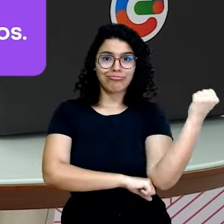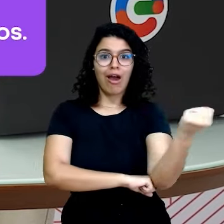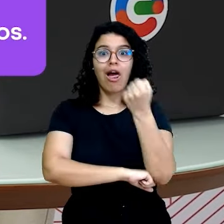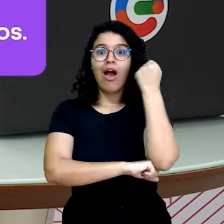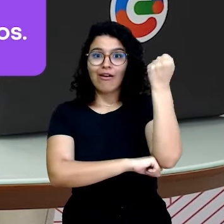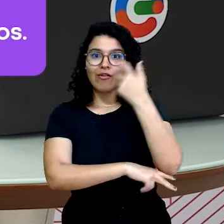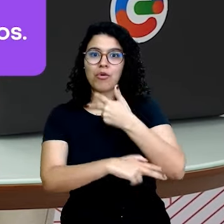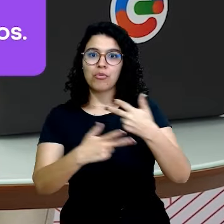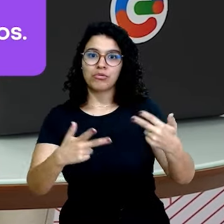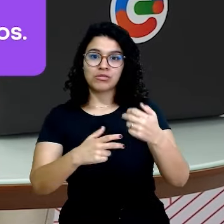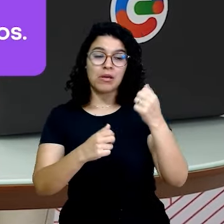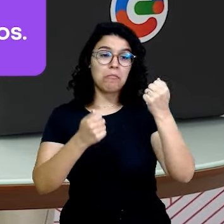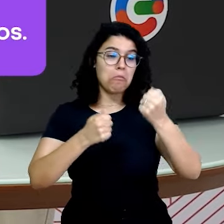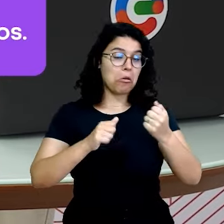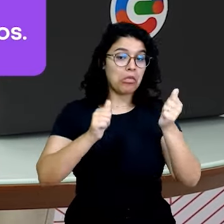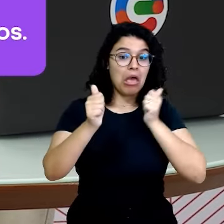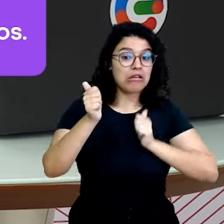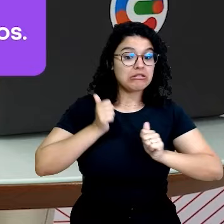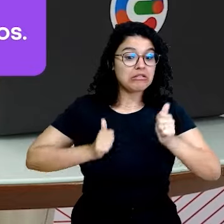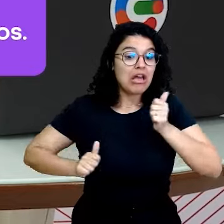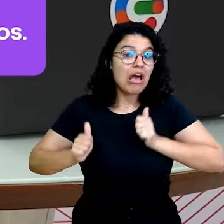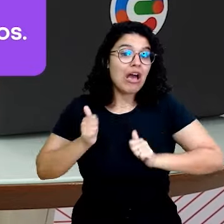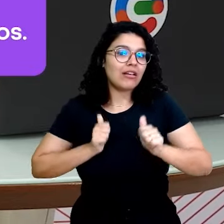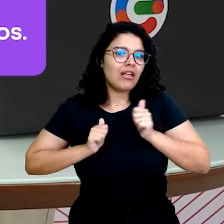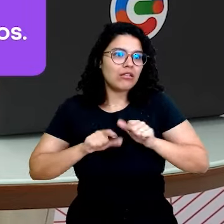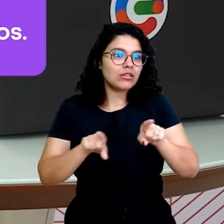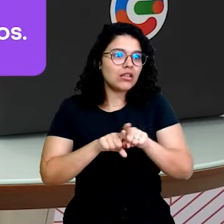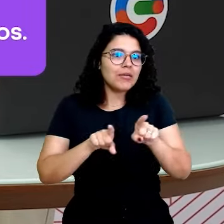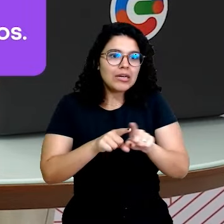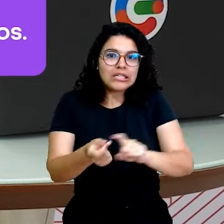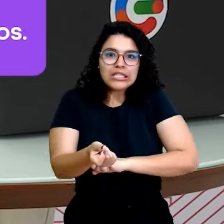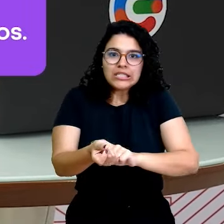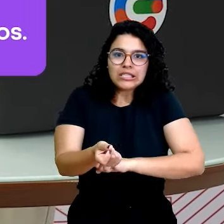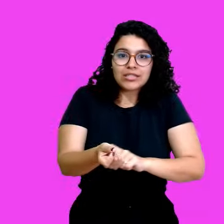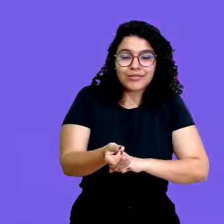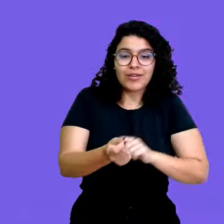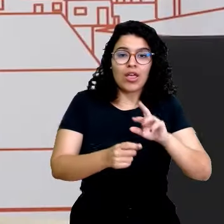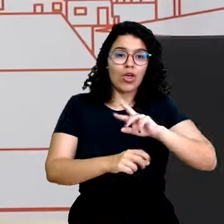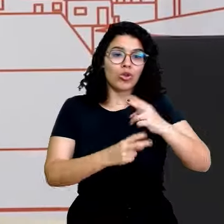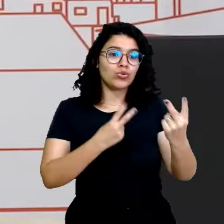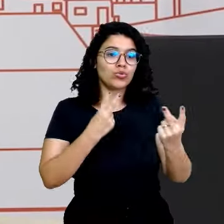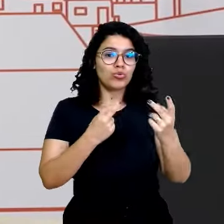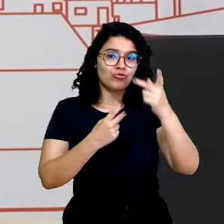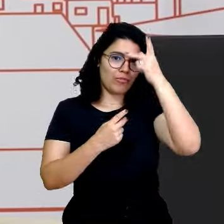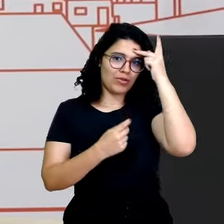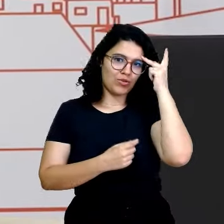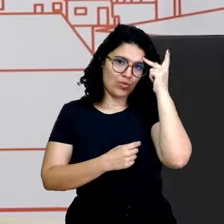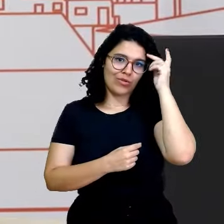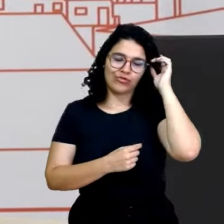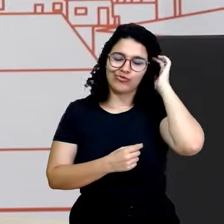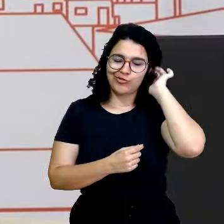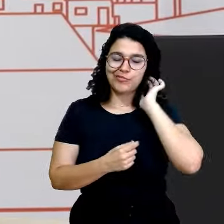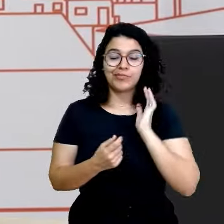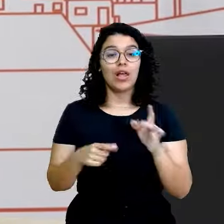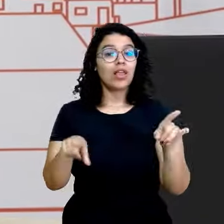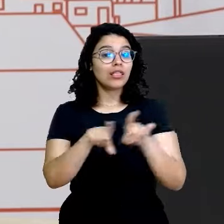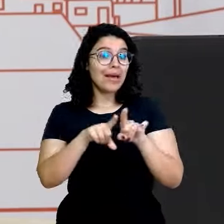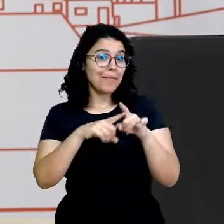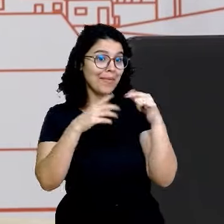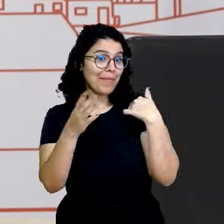aumento de ansiedade e desespero em ambos os lados. E o meu próximo e último